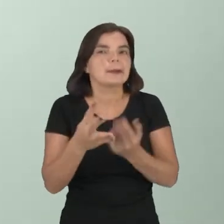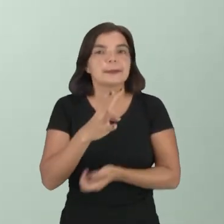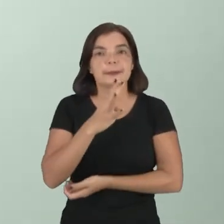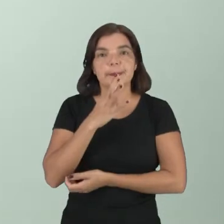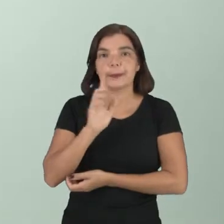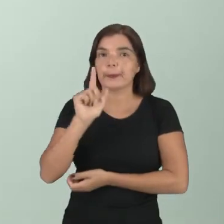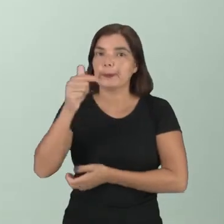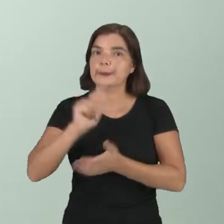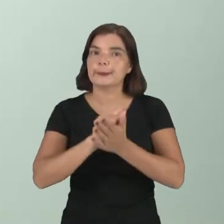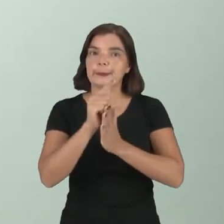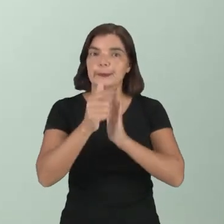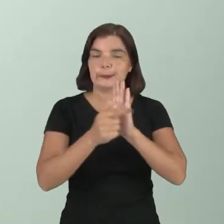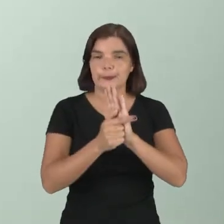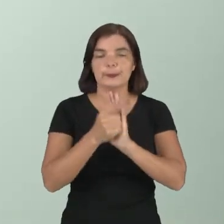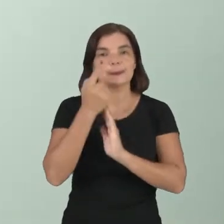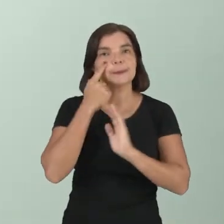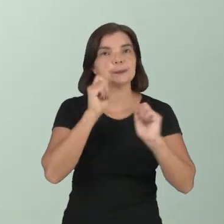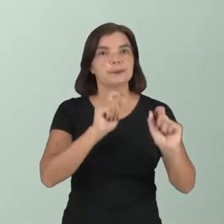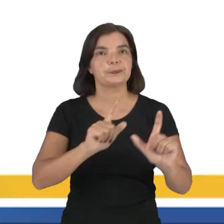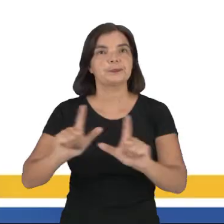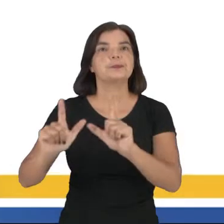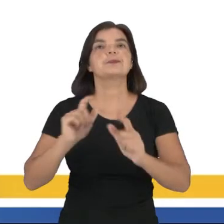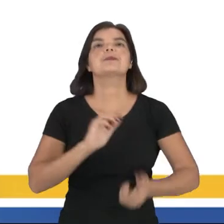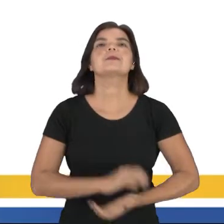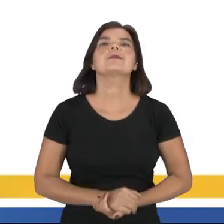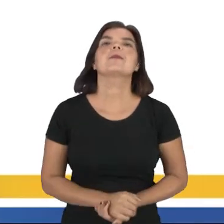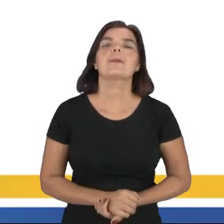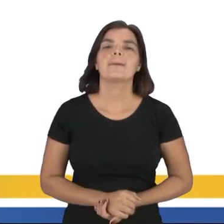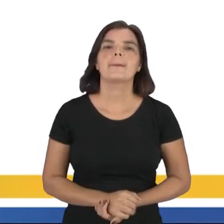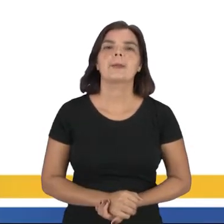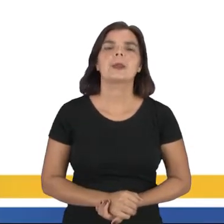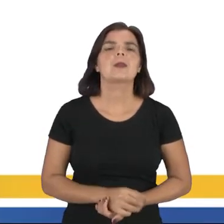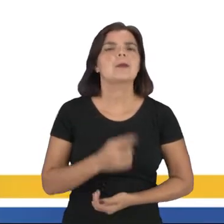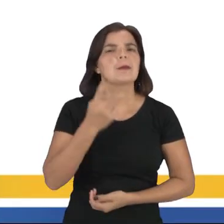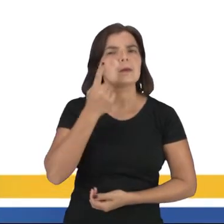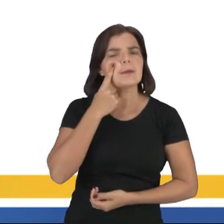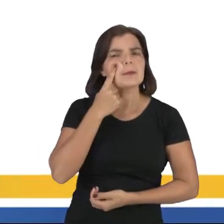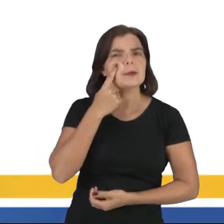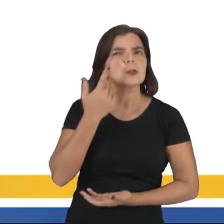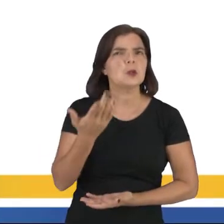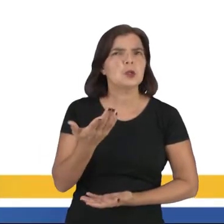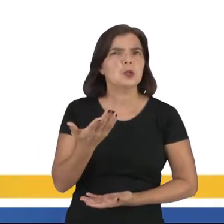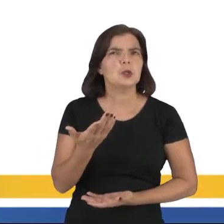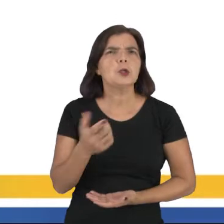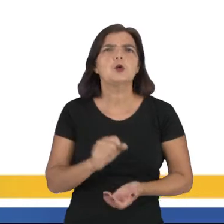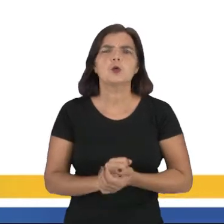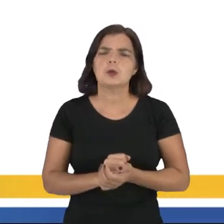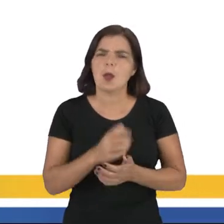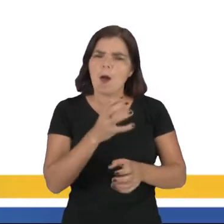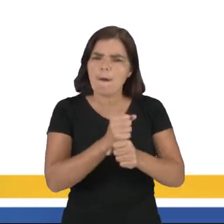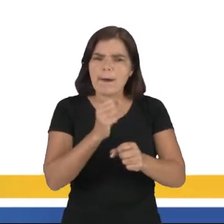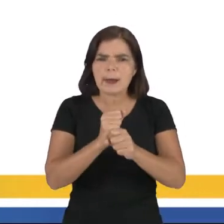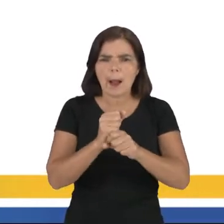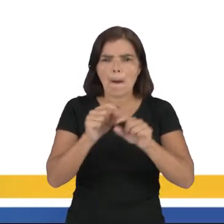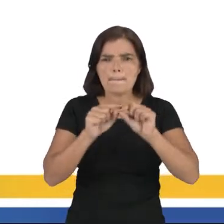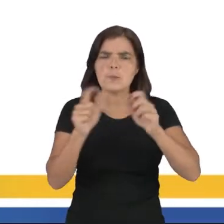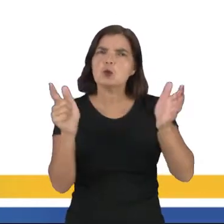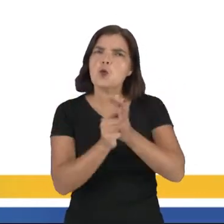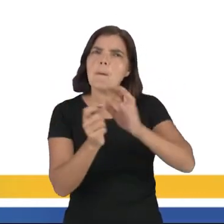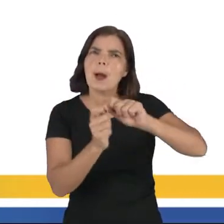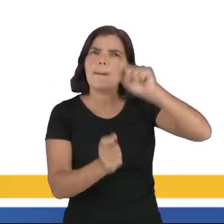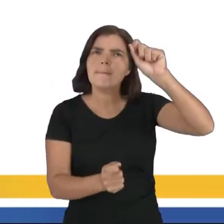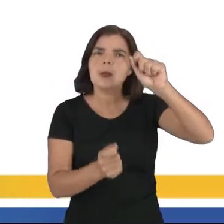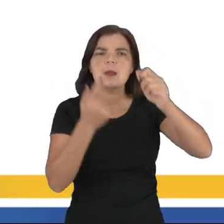vamos conhecer outro gênero. Acompanhem o slide. Quando você calculava mal o espaço da cartolina